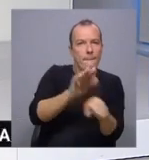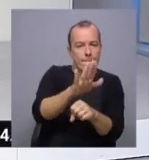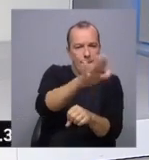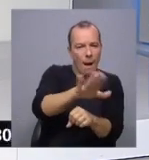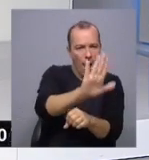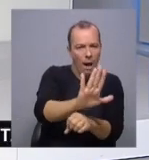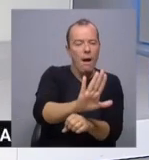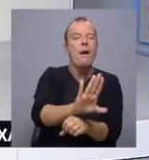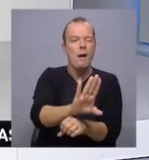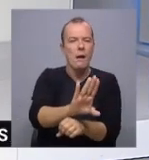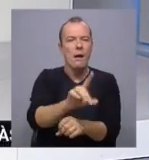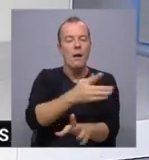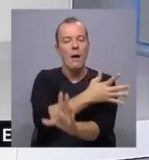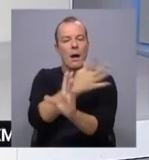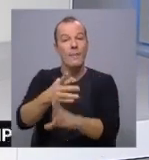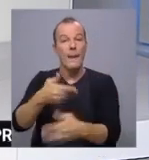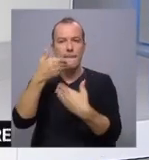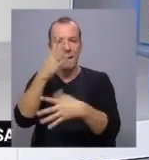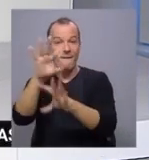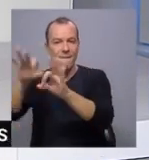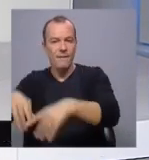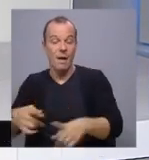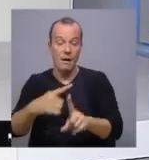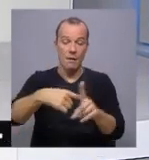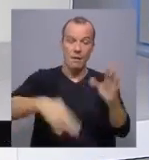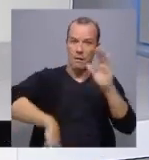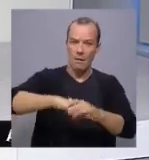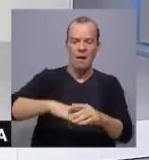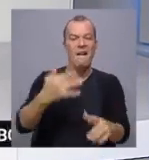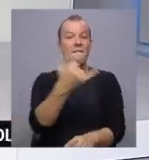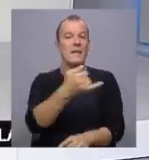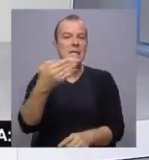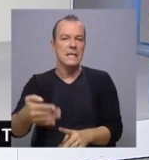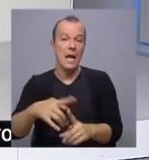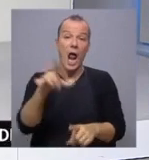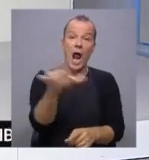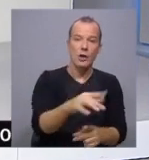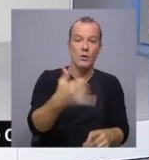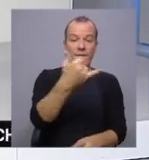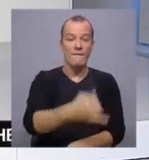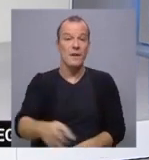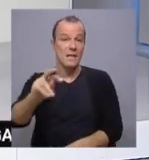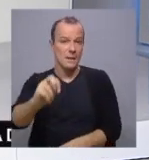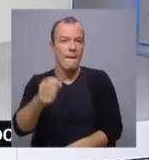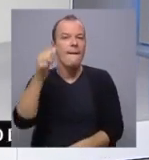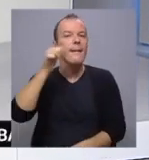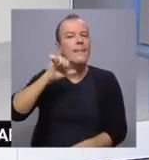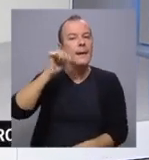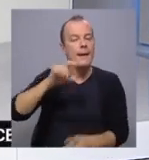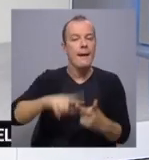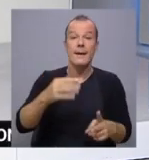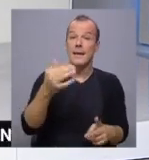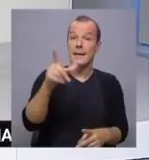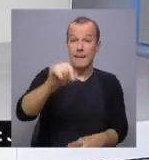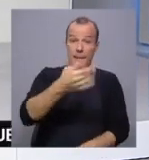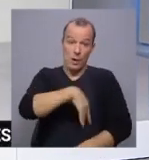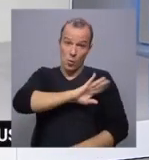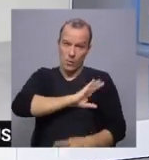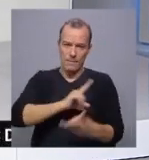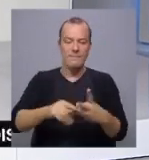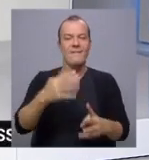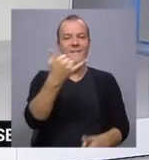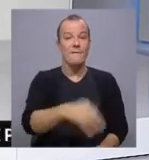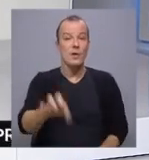e até ao final da manhã. Temperatura máxima prevista de 27 graus para Lisboa, 23 para Leiria e para Coimbra, 28